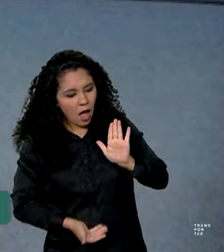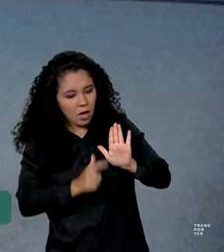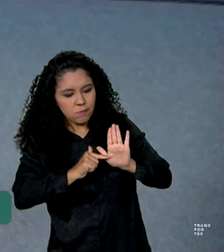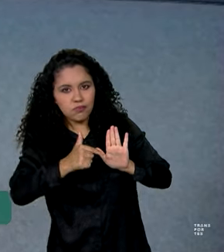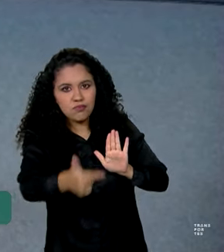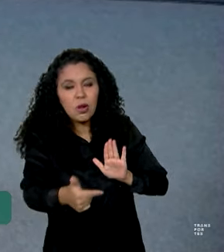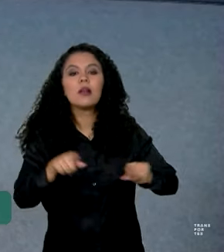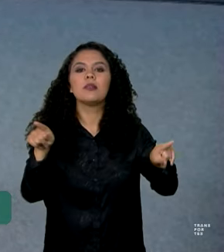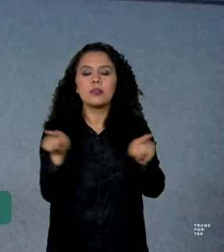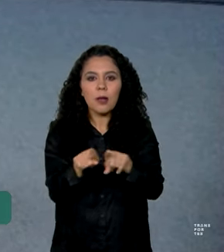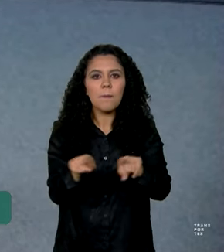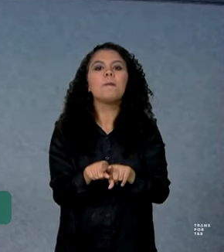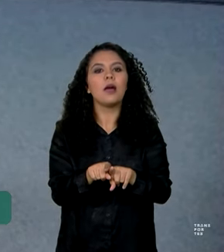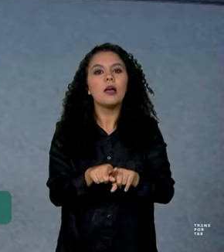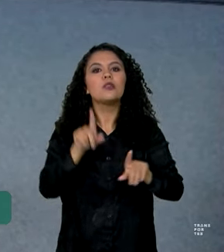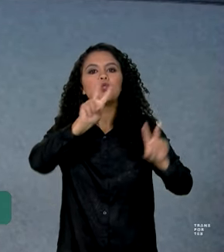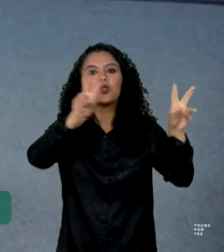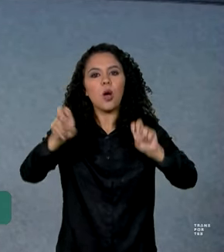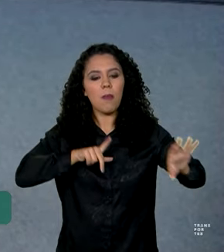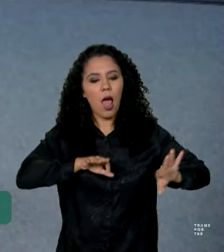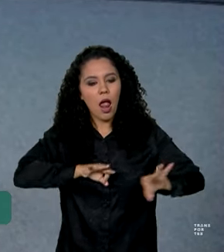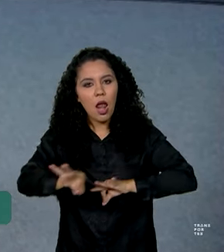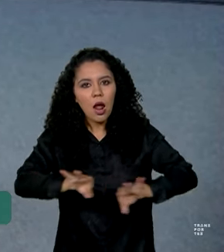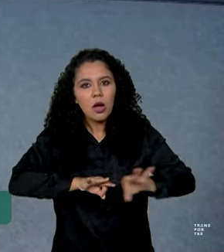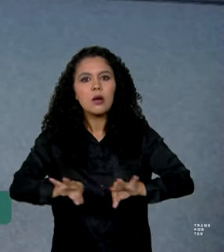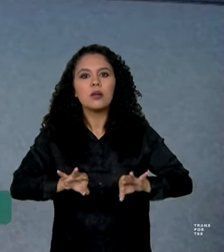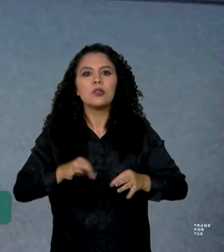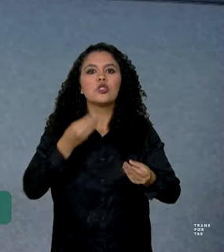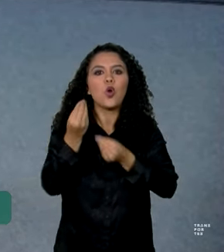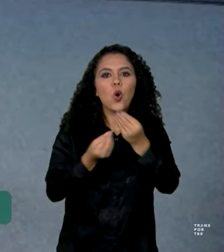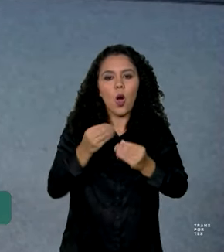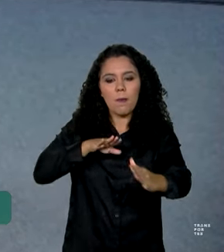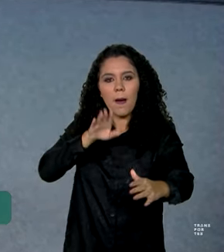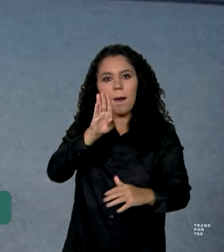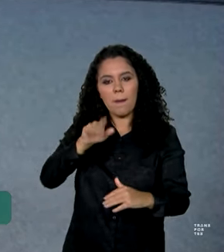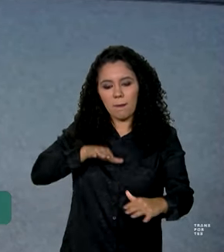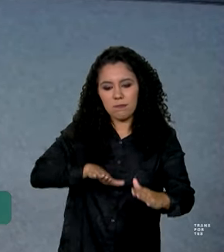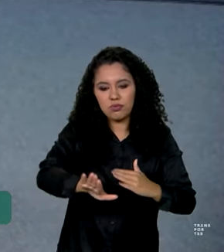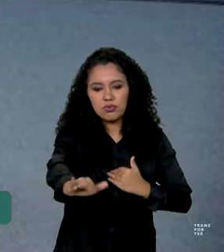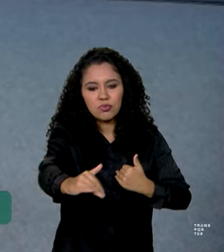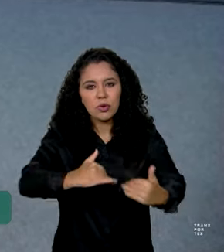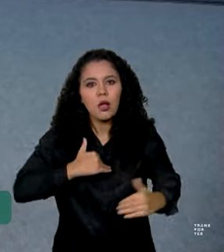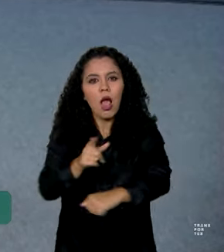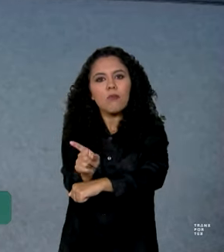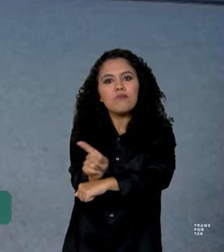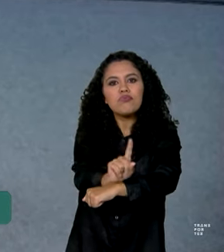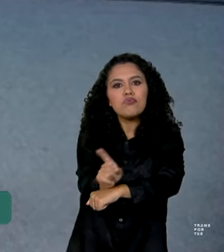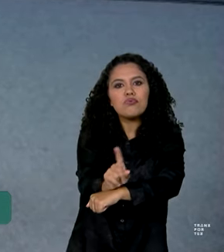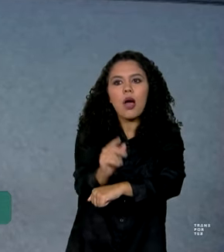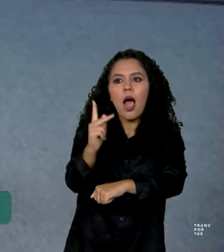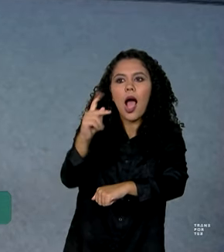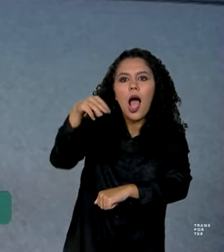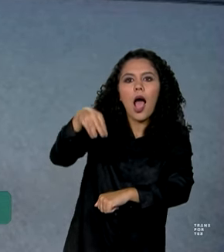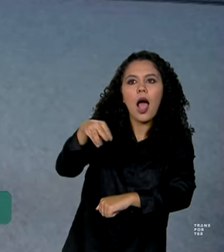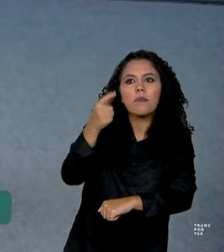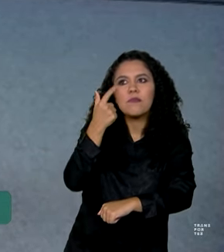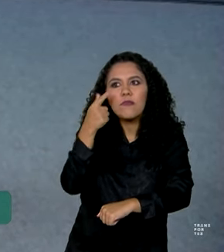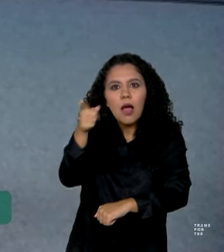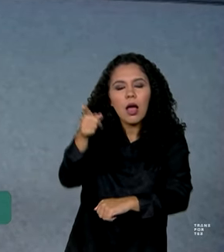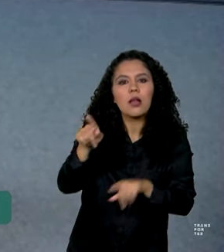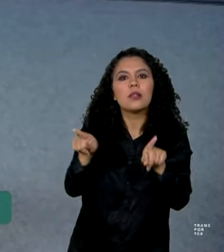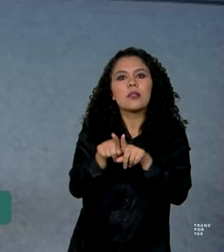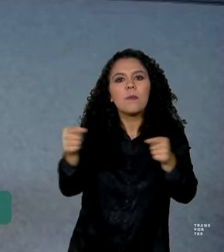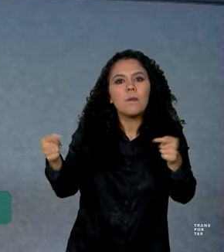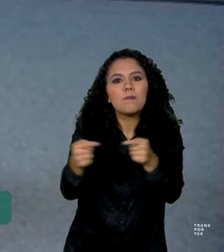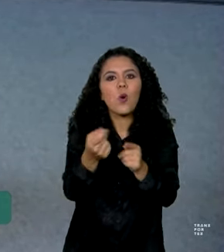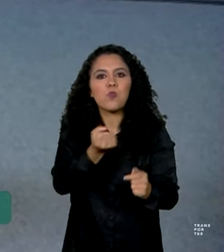desde a elaboração do trajeto da via, qual é a velocidade daquela via, que tamanho de